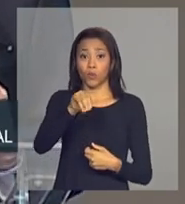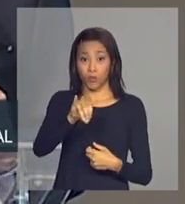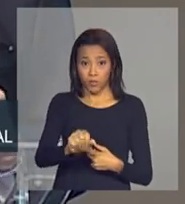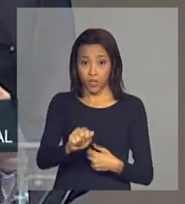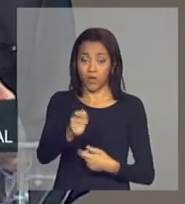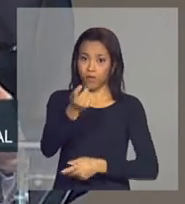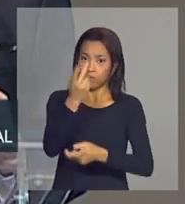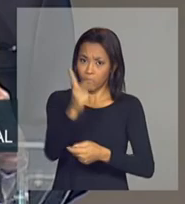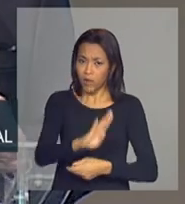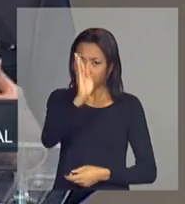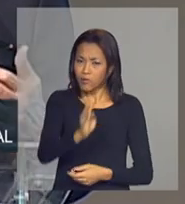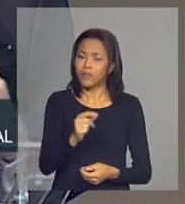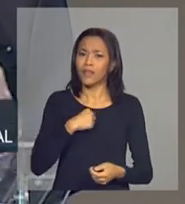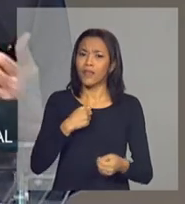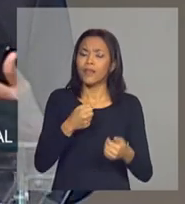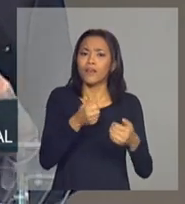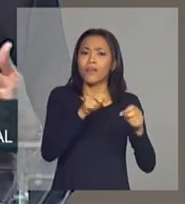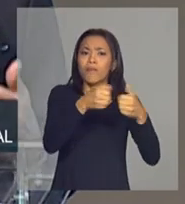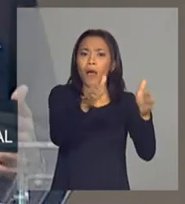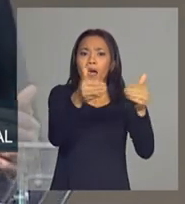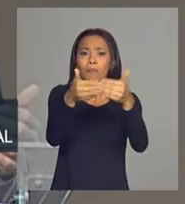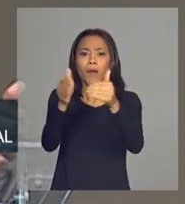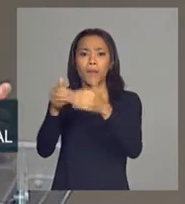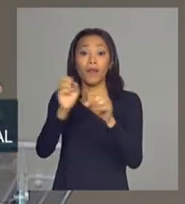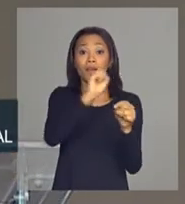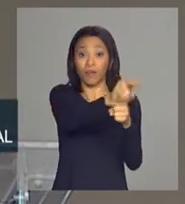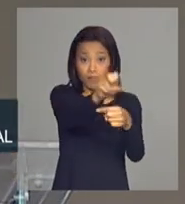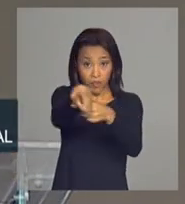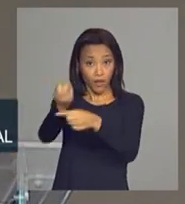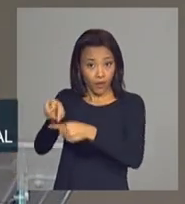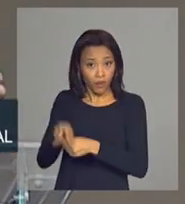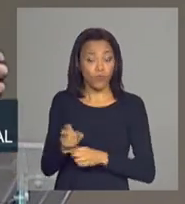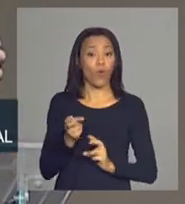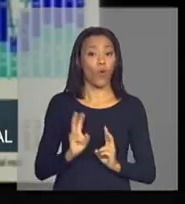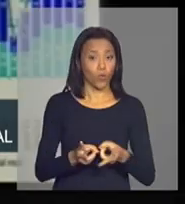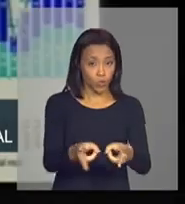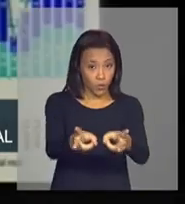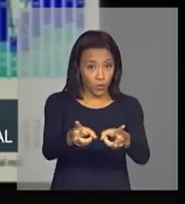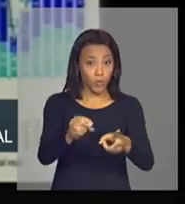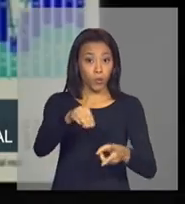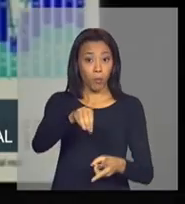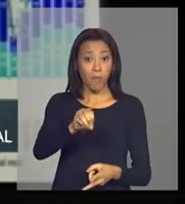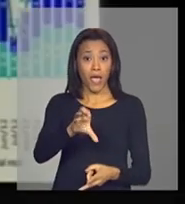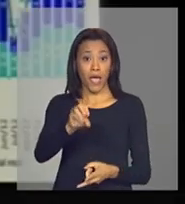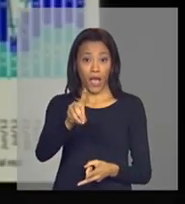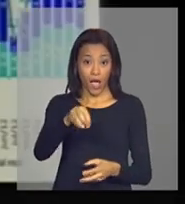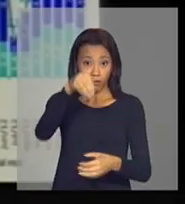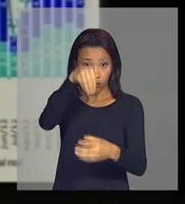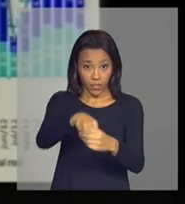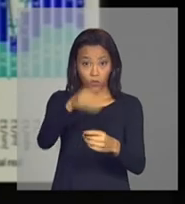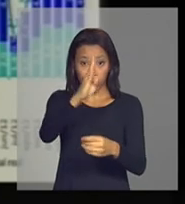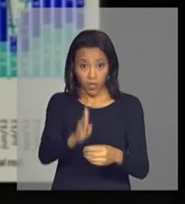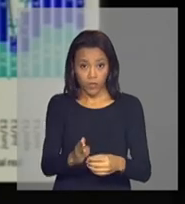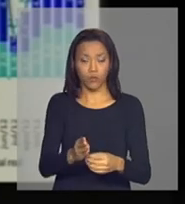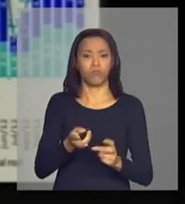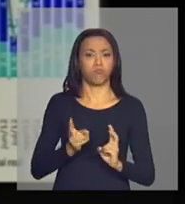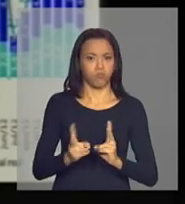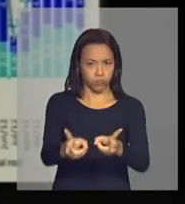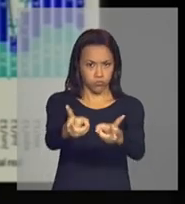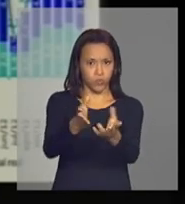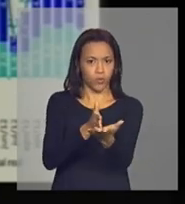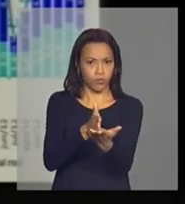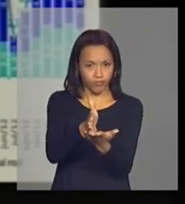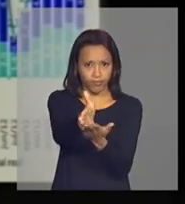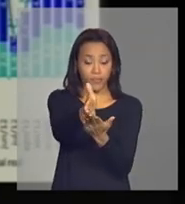formais, mantendo um mercado interno ativo, e nós vemos aqui,